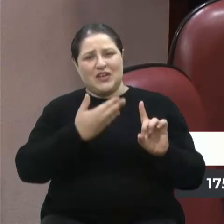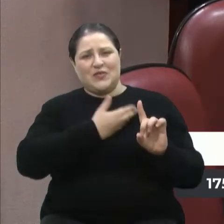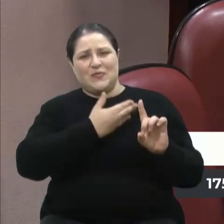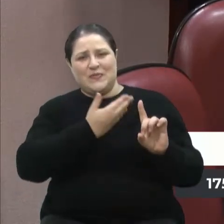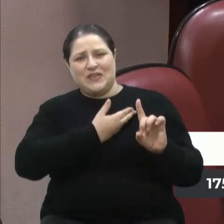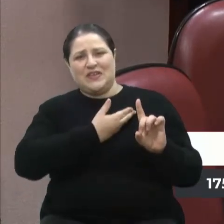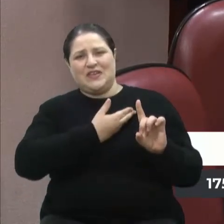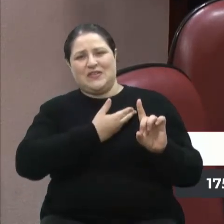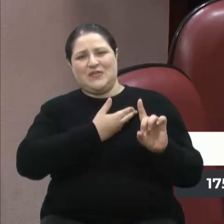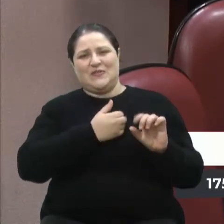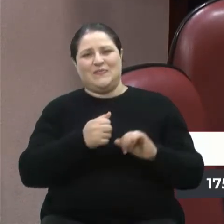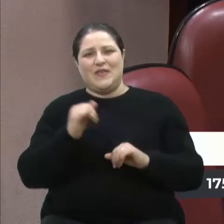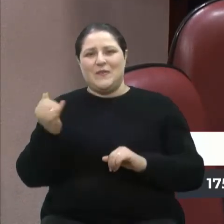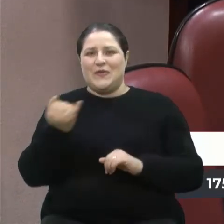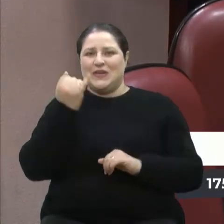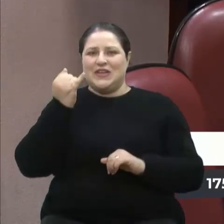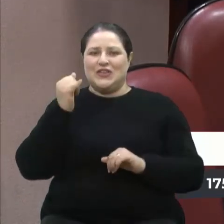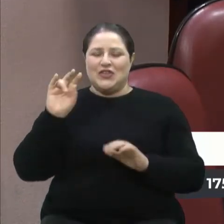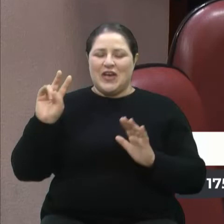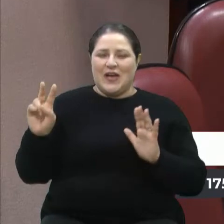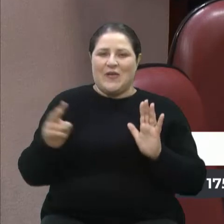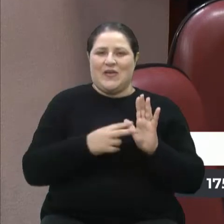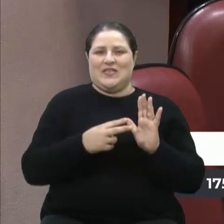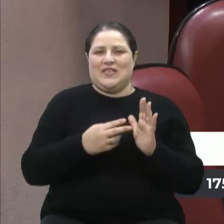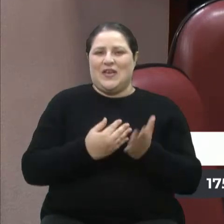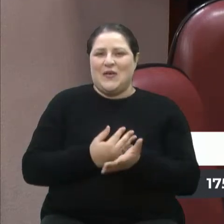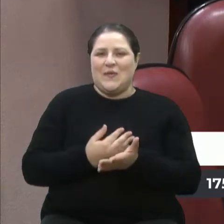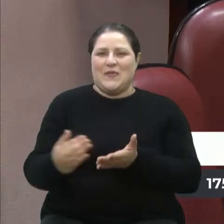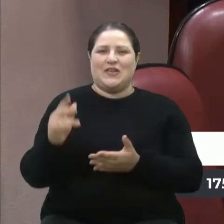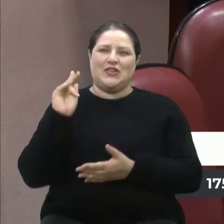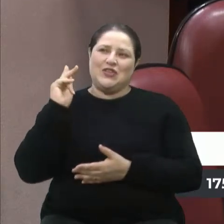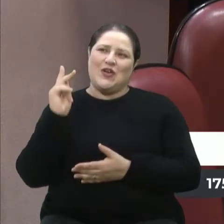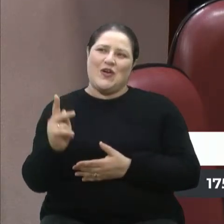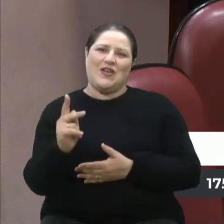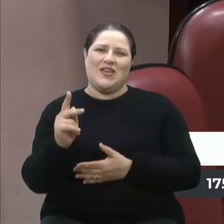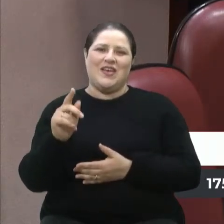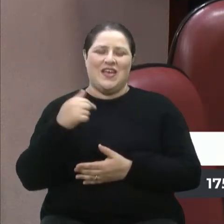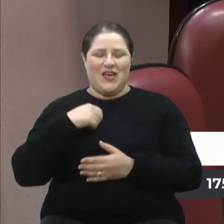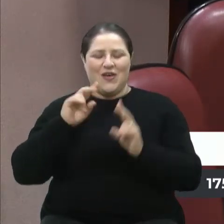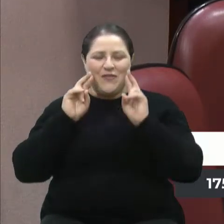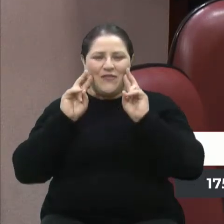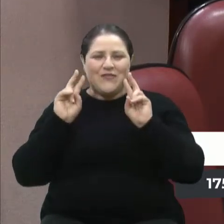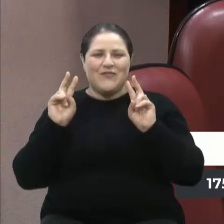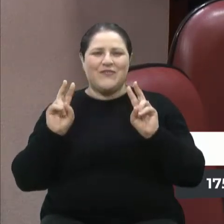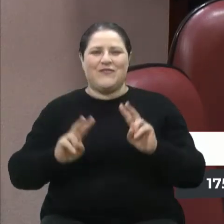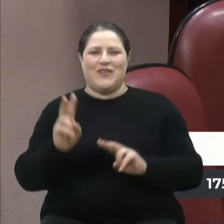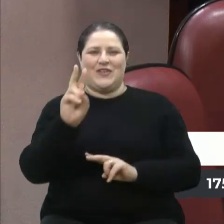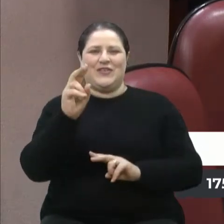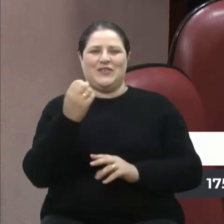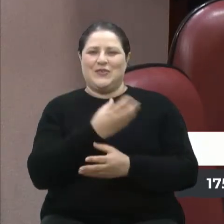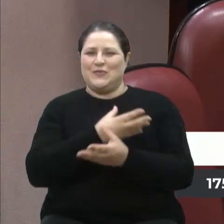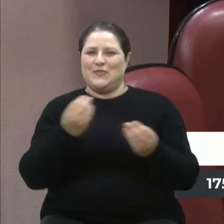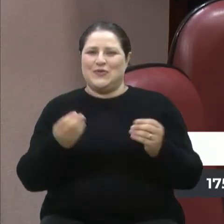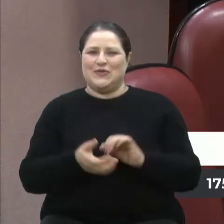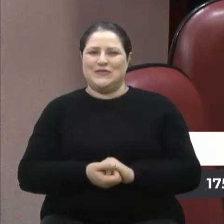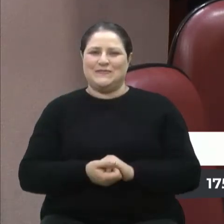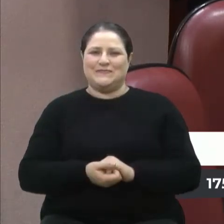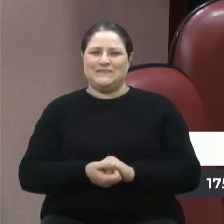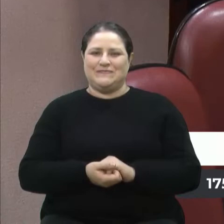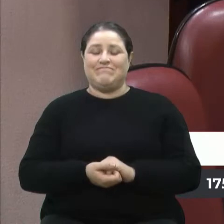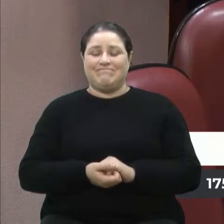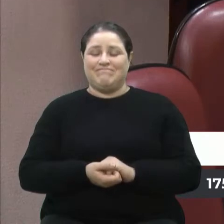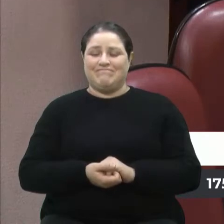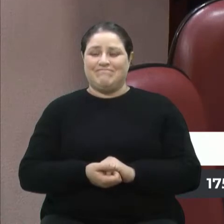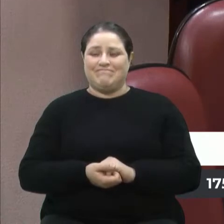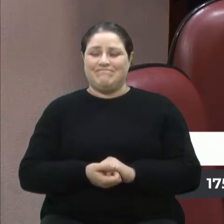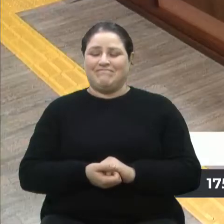reconhecer desde o começo a história. Isso eu valorizo muito a sua parte, vereador D'Ambrosa. É muito interessante